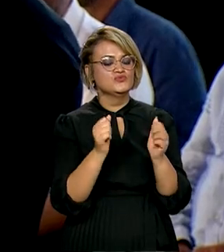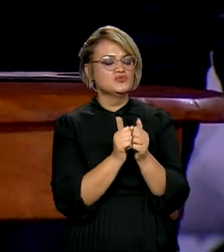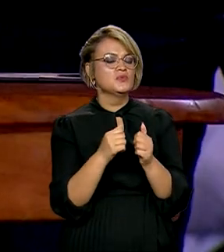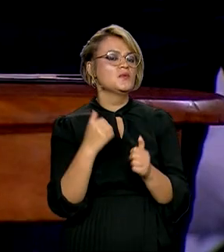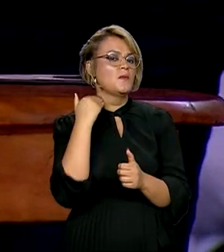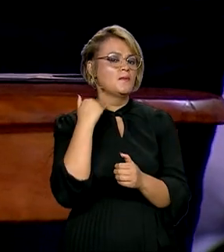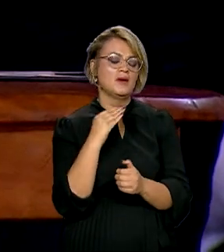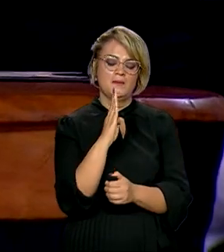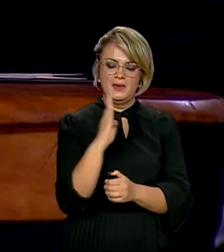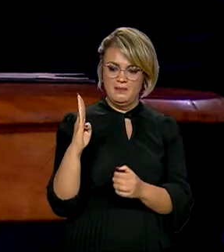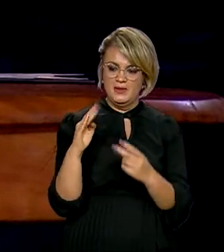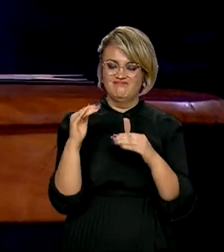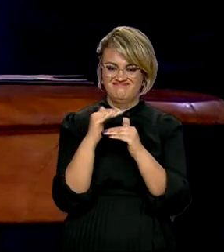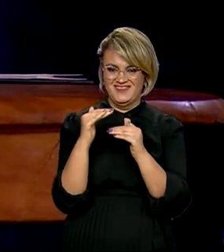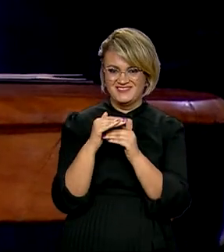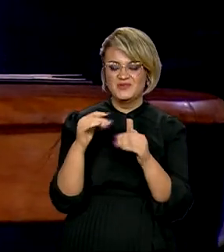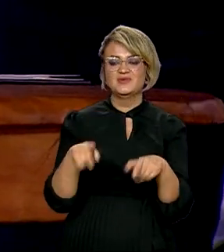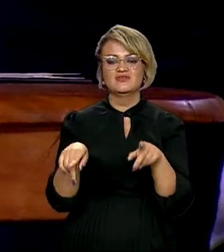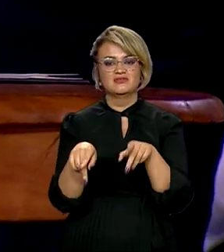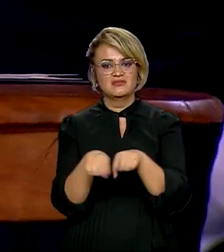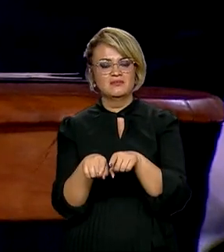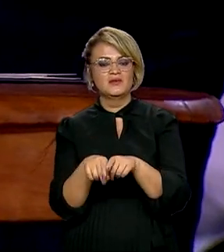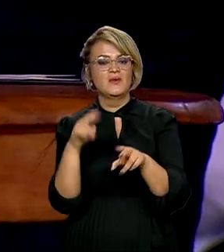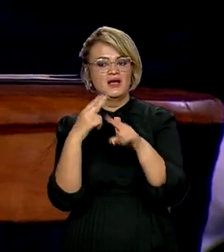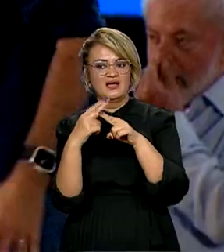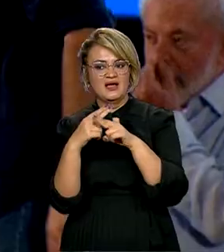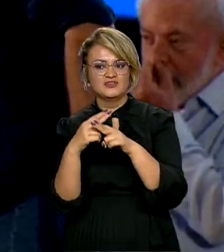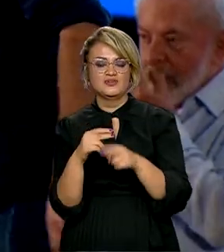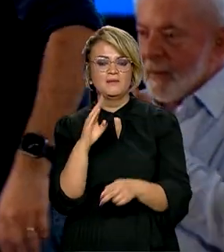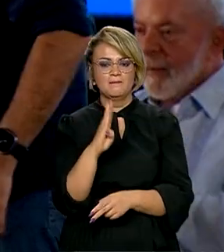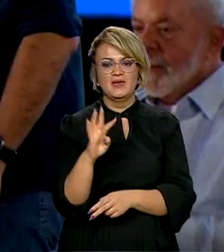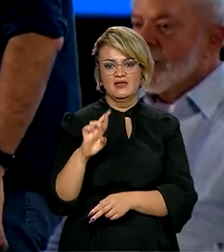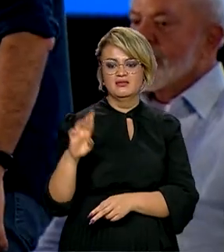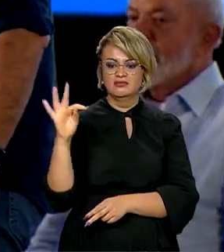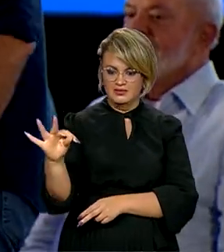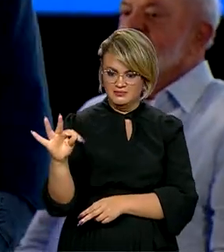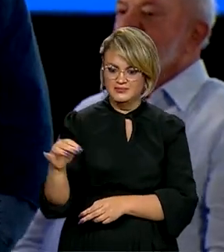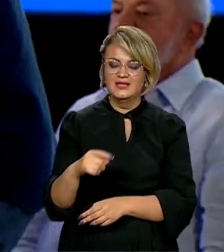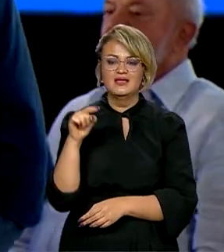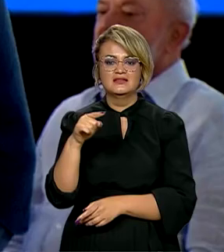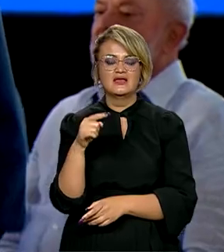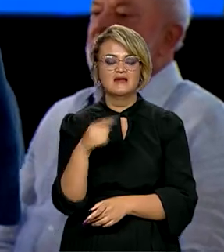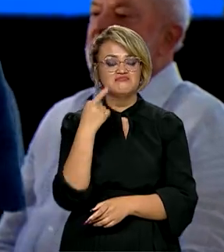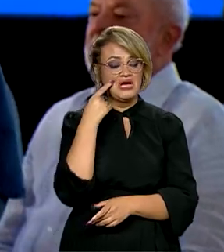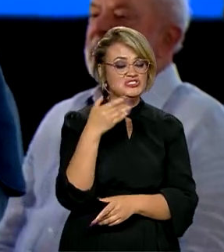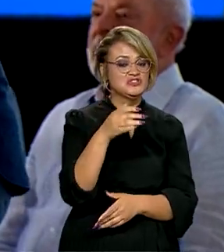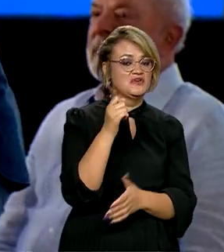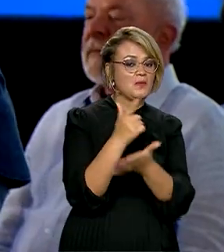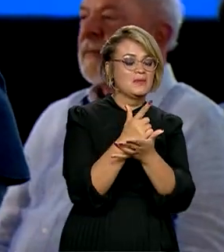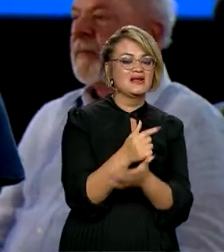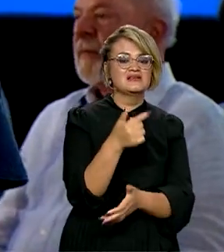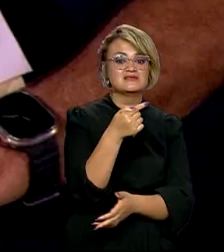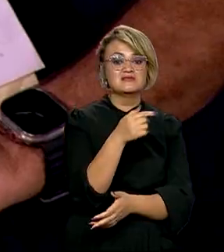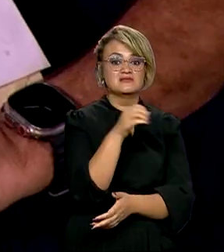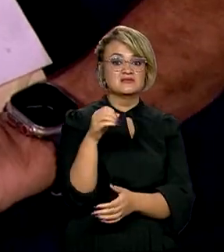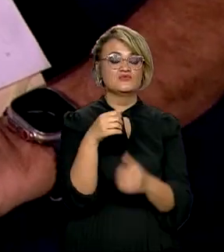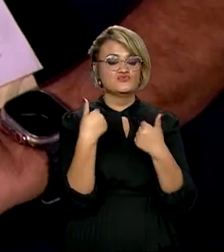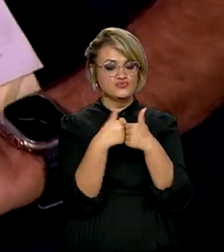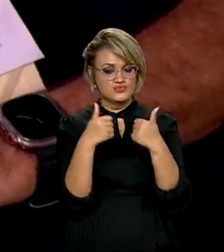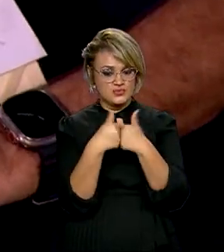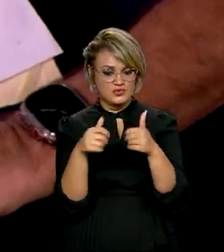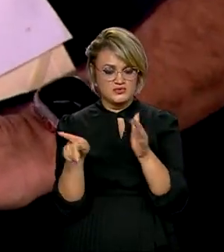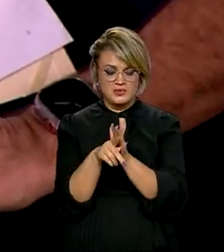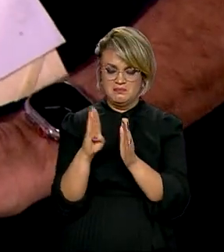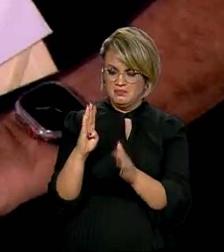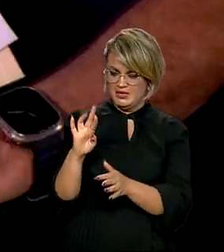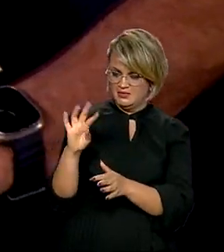Brasil e a Caixa para o sistema de ônibus rápidos, o BRT. Estão previstos a compra de cerca de 700 ônibus do BRT,